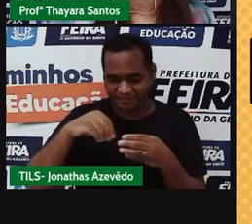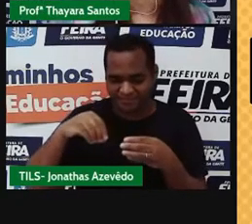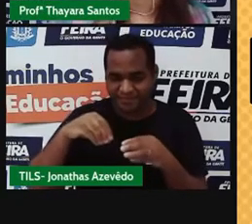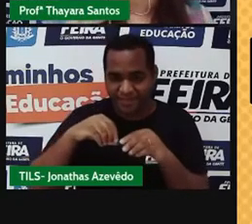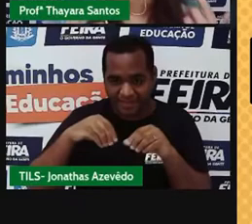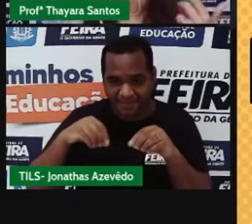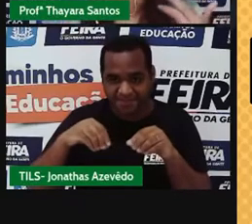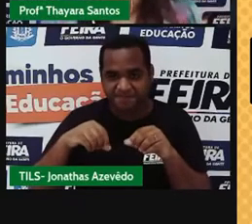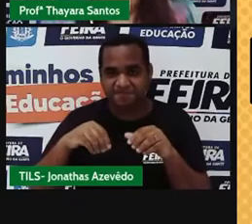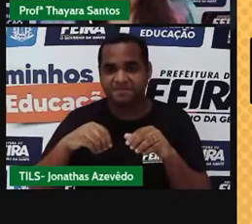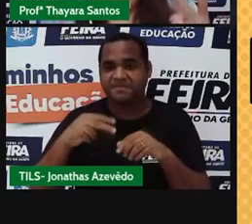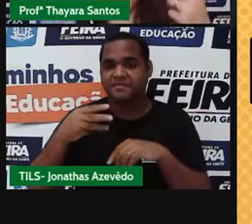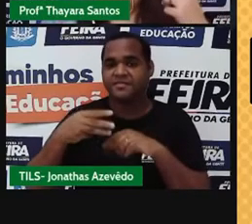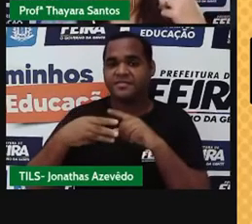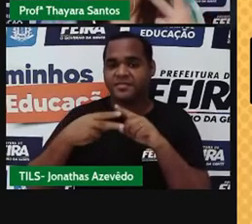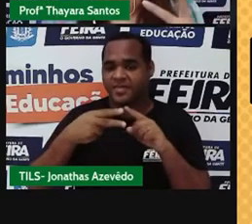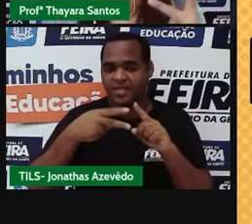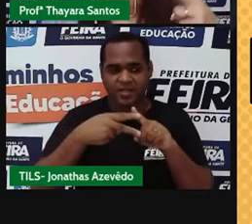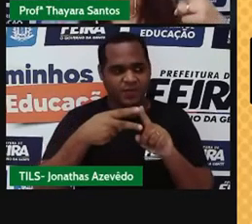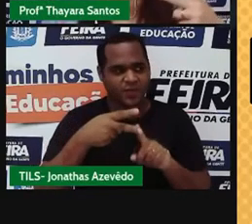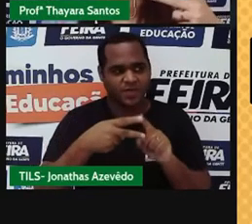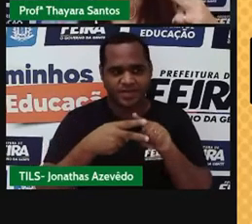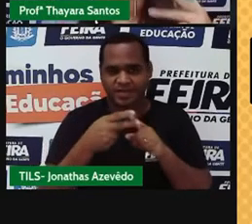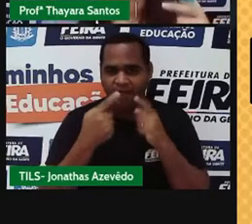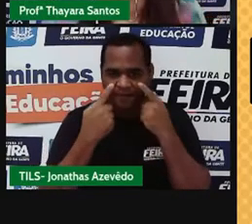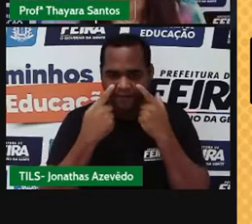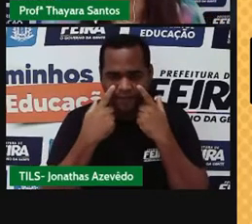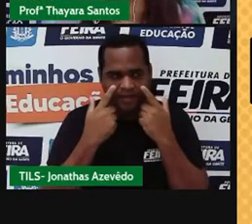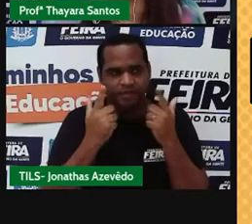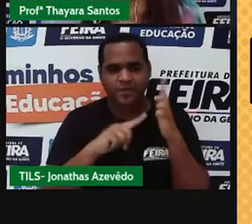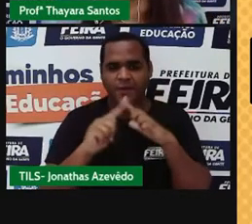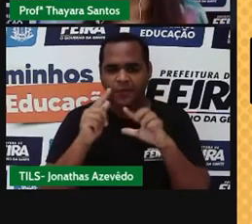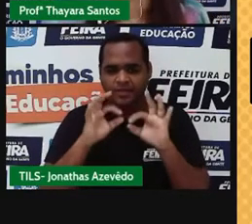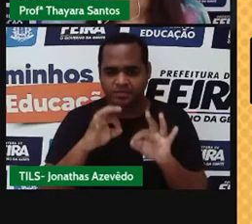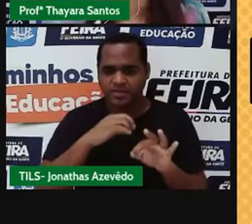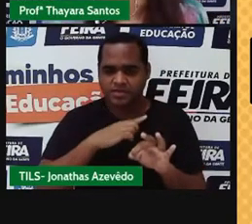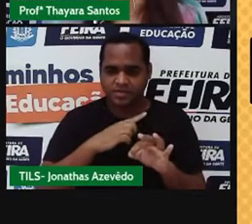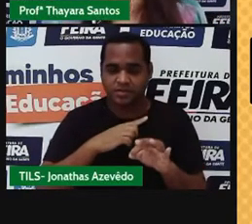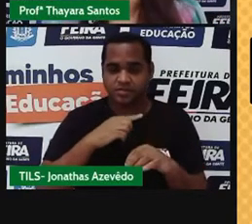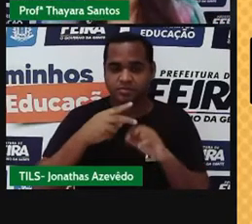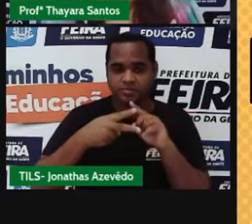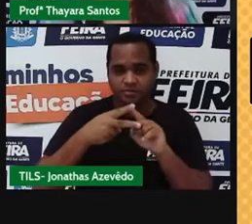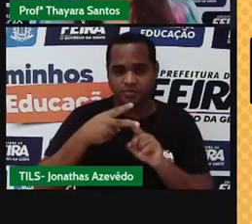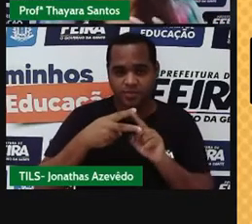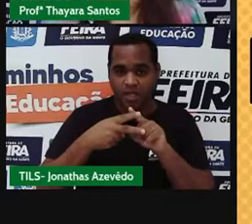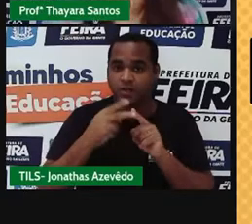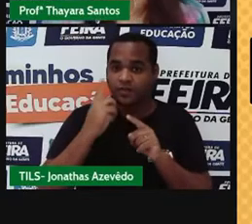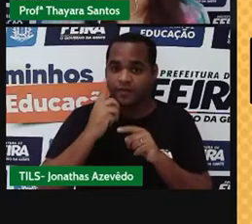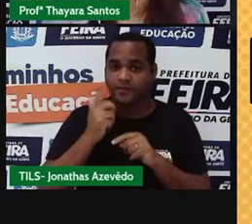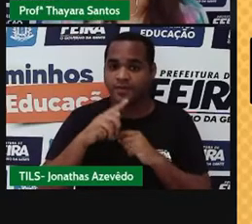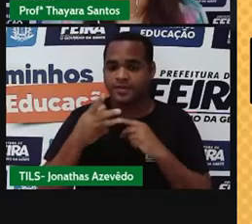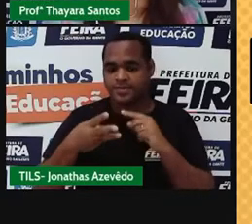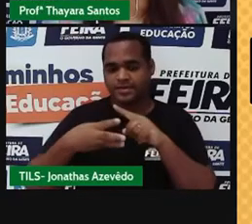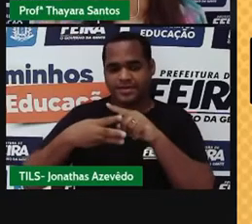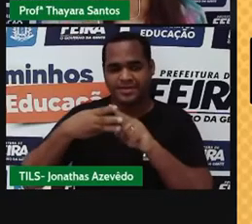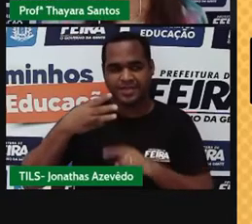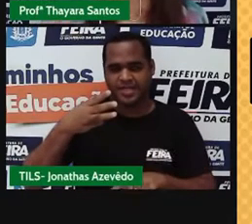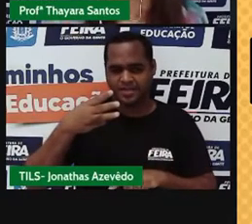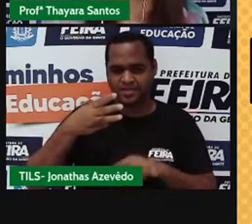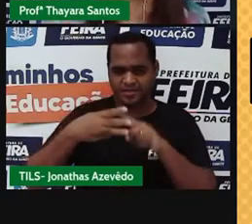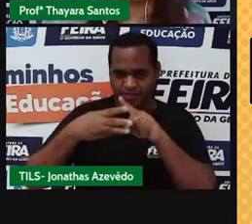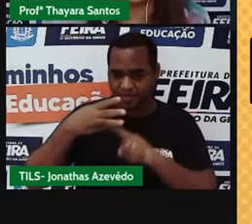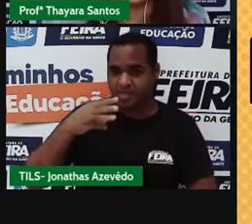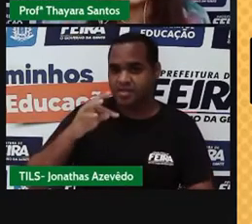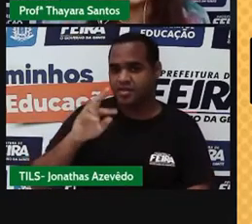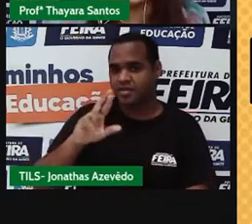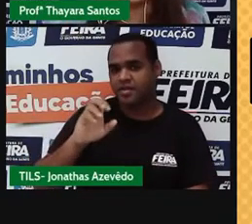bifásica, a gente consegue ver duas fases ali naquela mistura. Mistura heterogênea trifásica, a gente consegue ver três